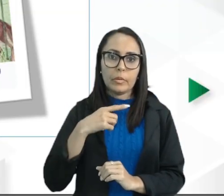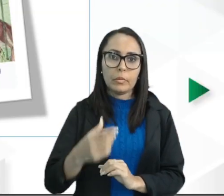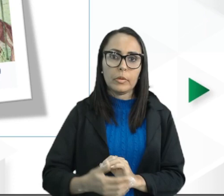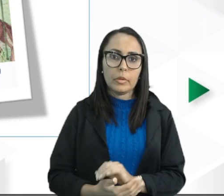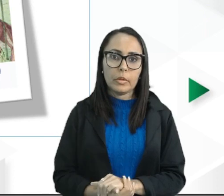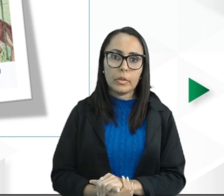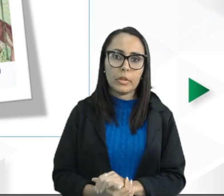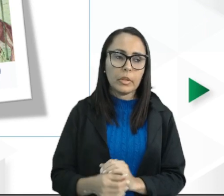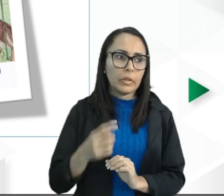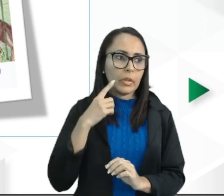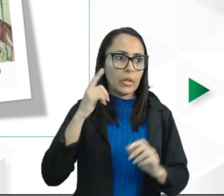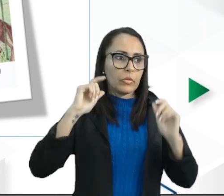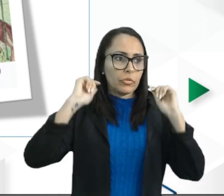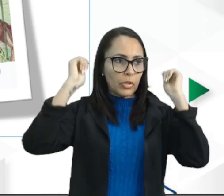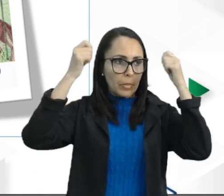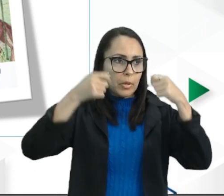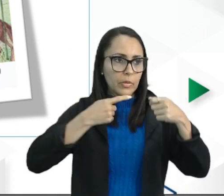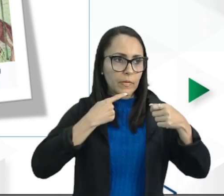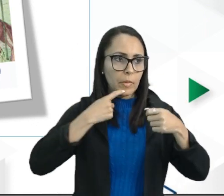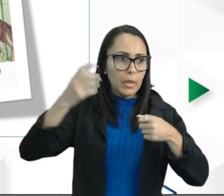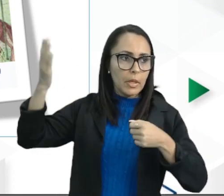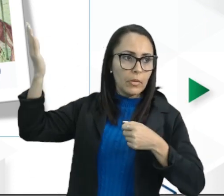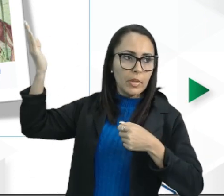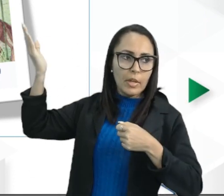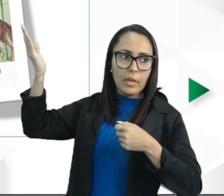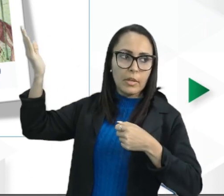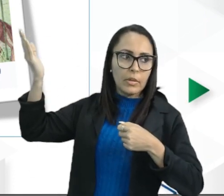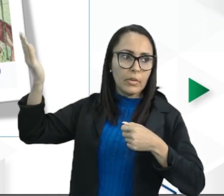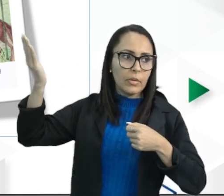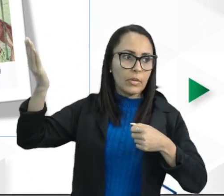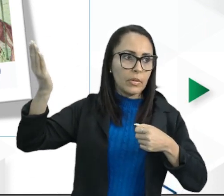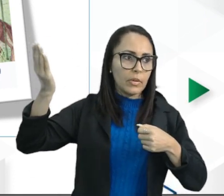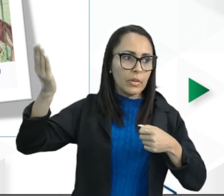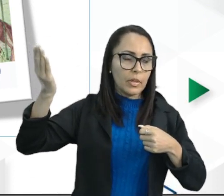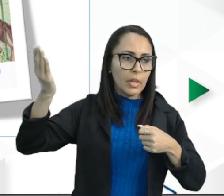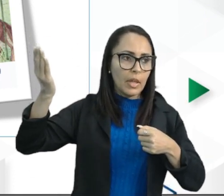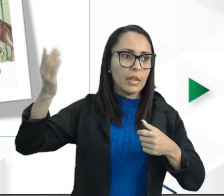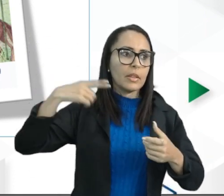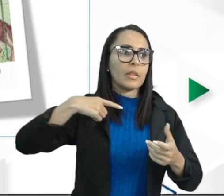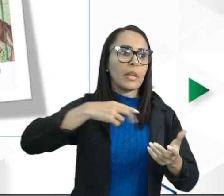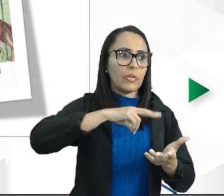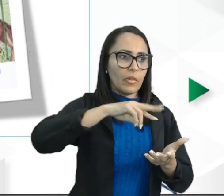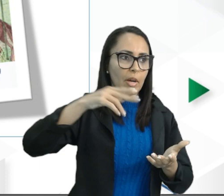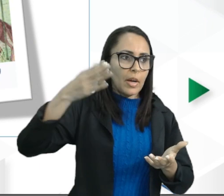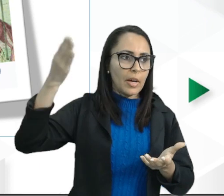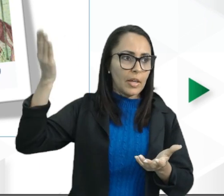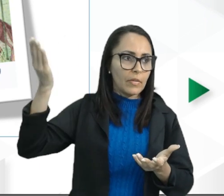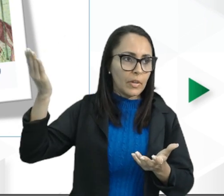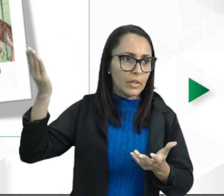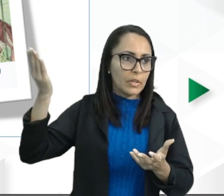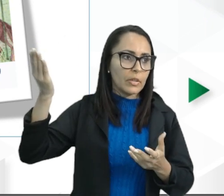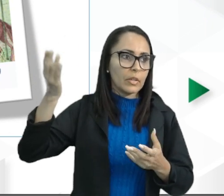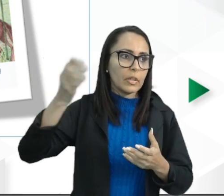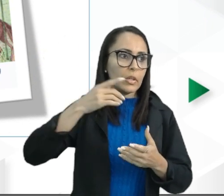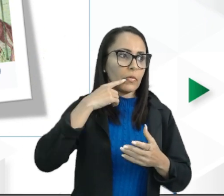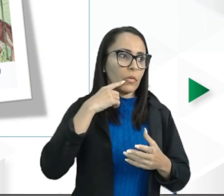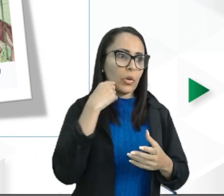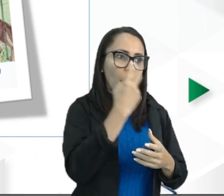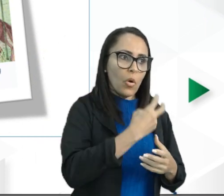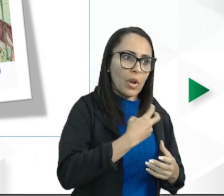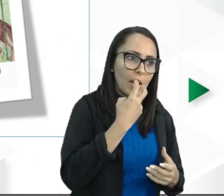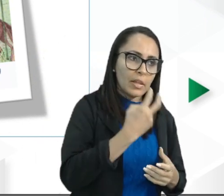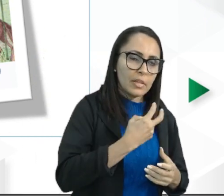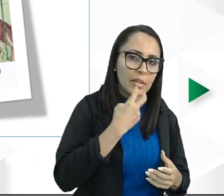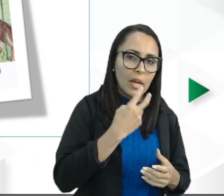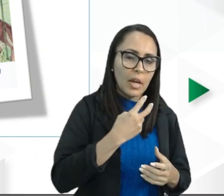de chapeuzinho vermelho certo existem várias versões existem as que foram oralizadas